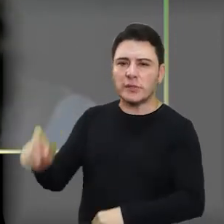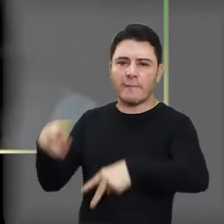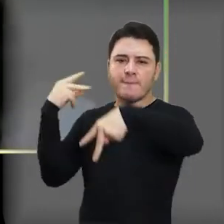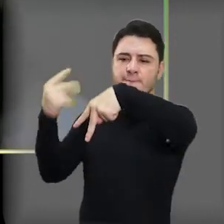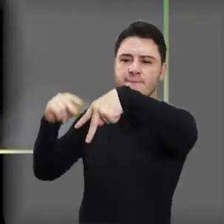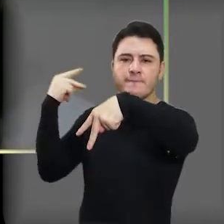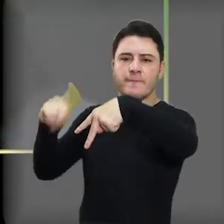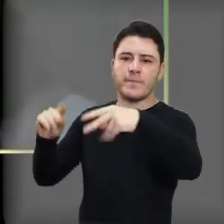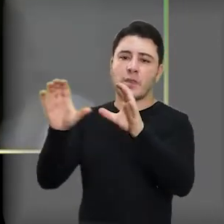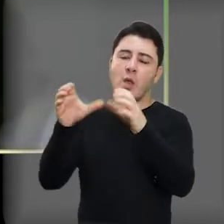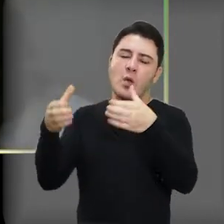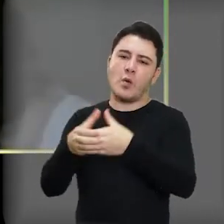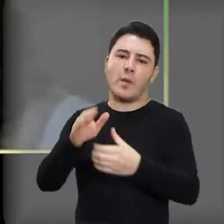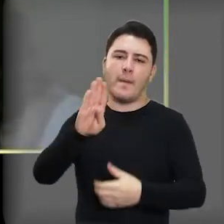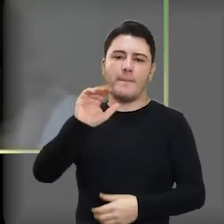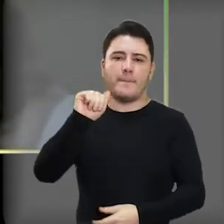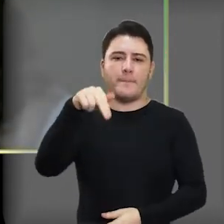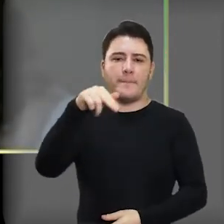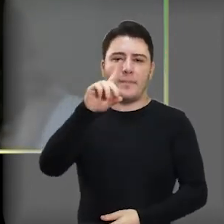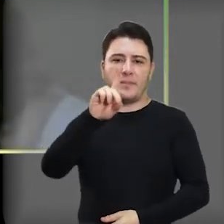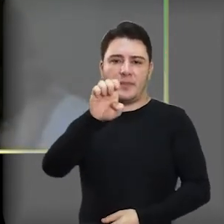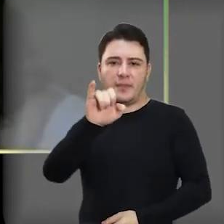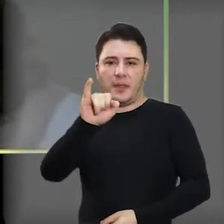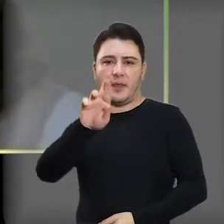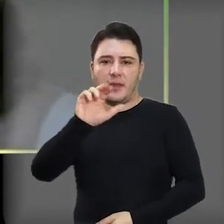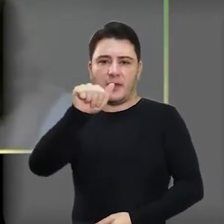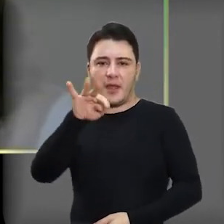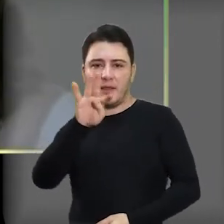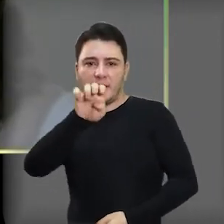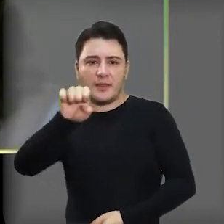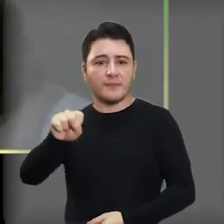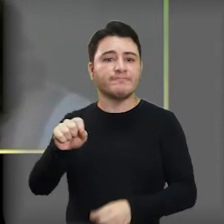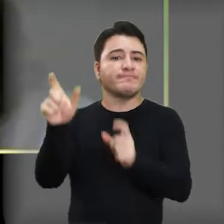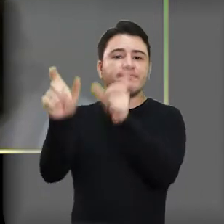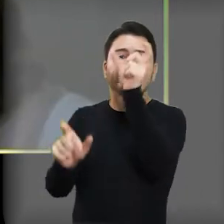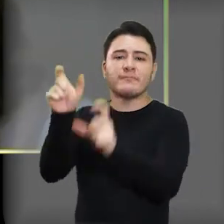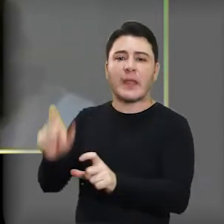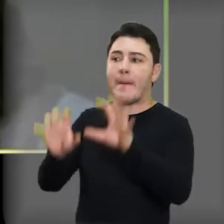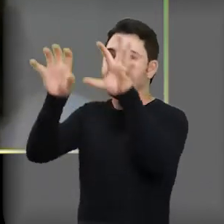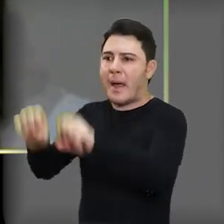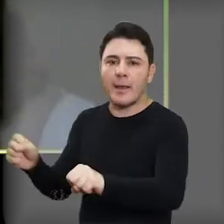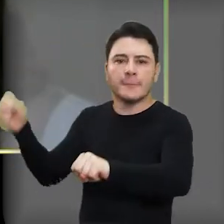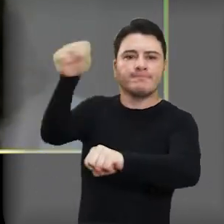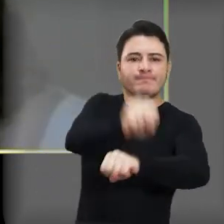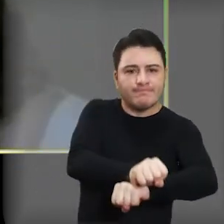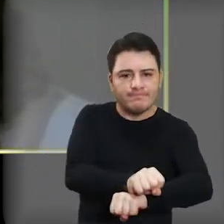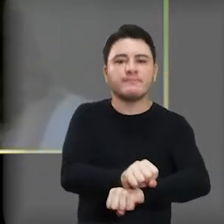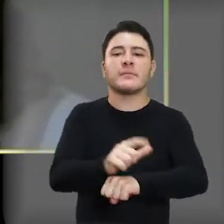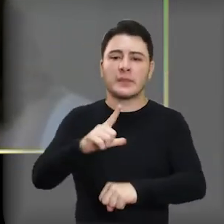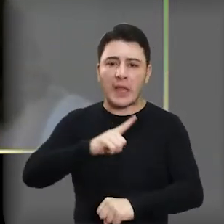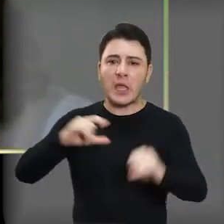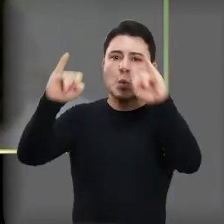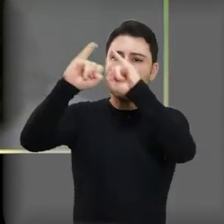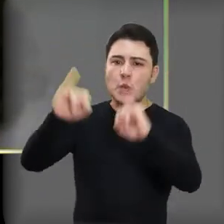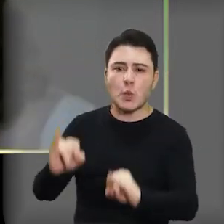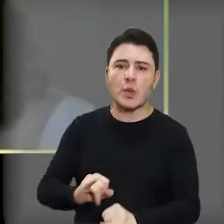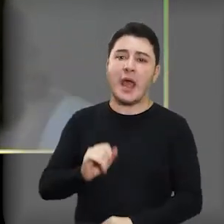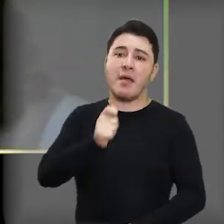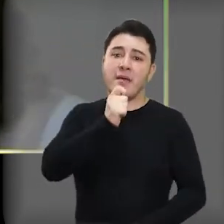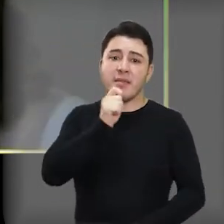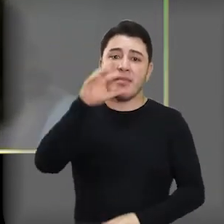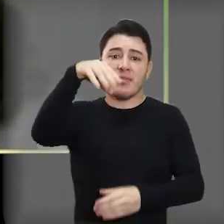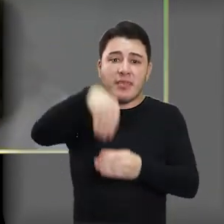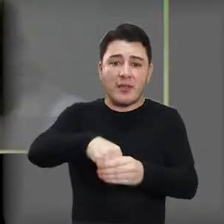monumentos, homenagens a torturadores, bandeirantes, escravistas, que ainda persistem em estar no